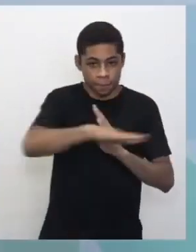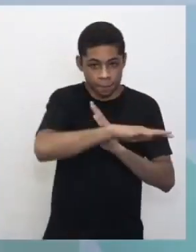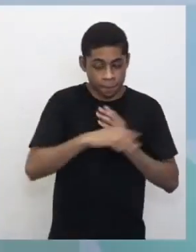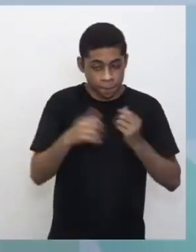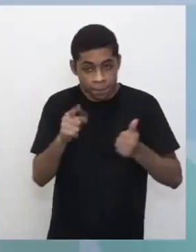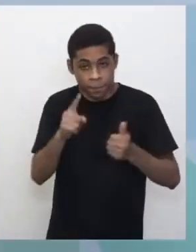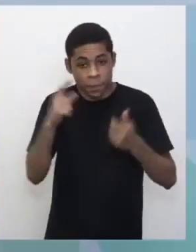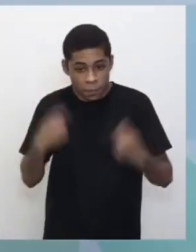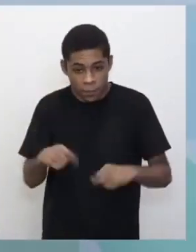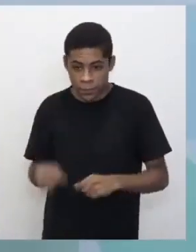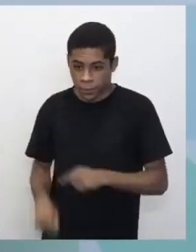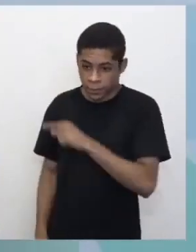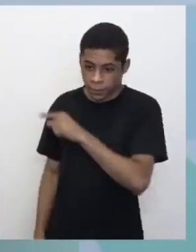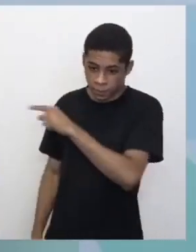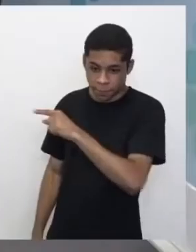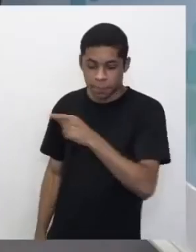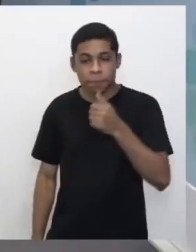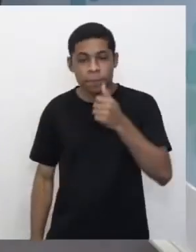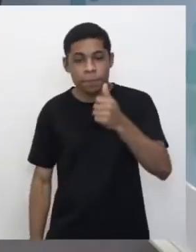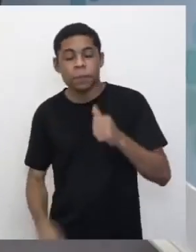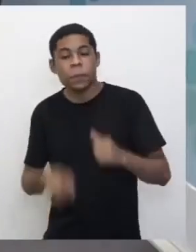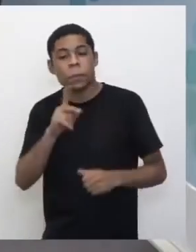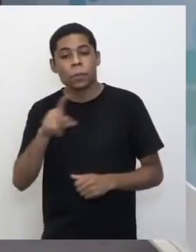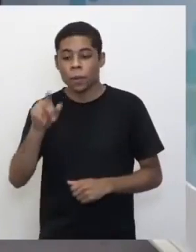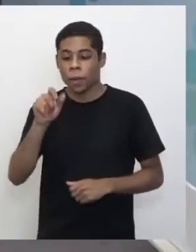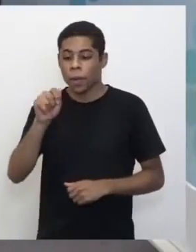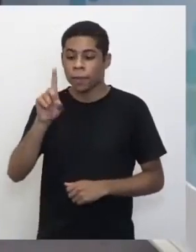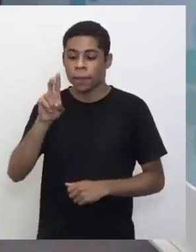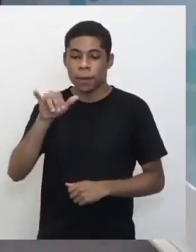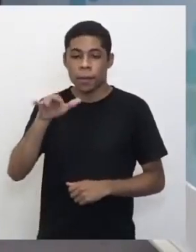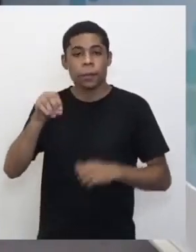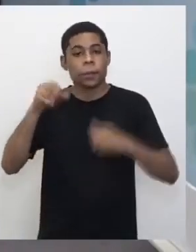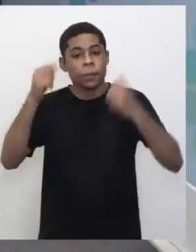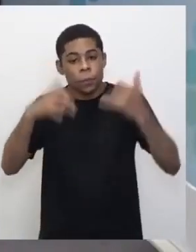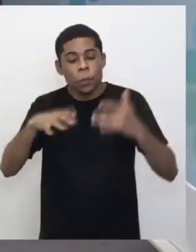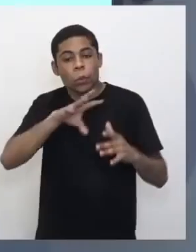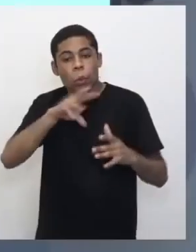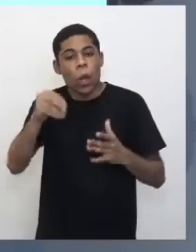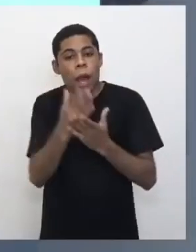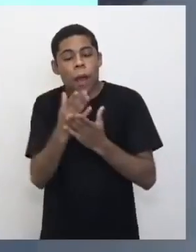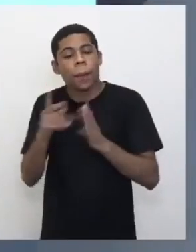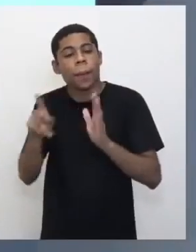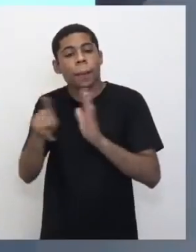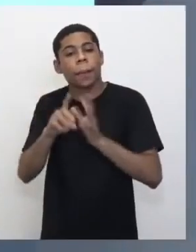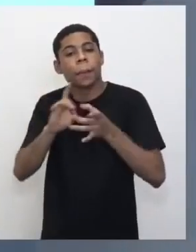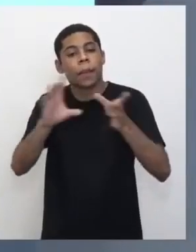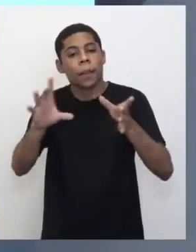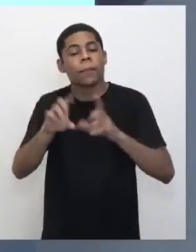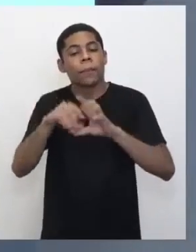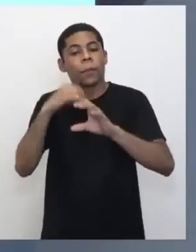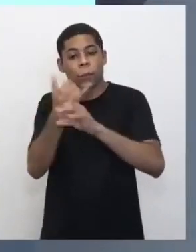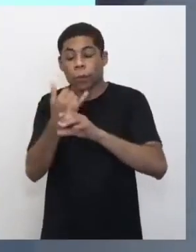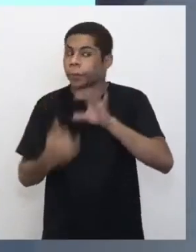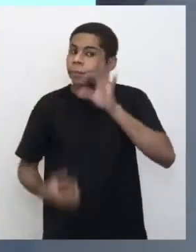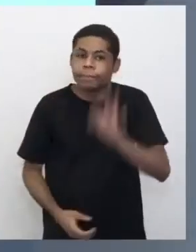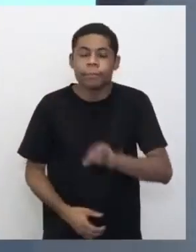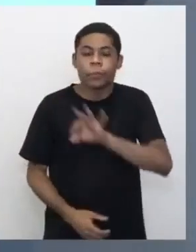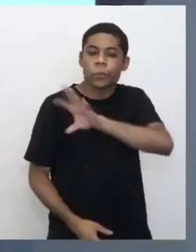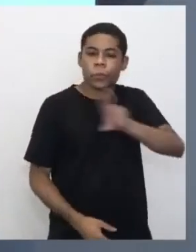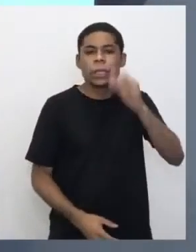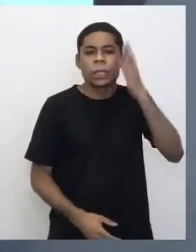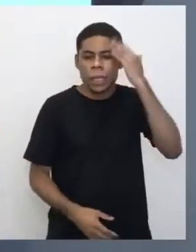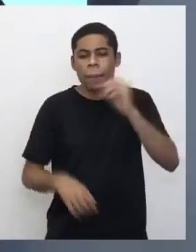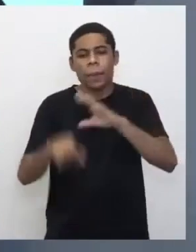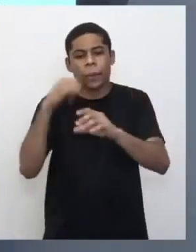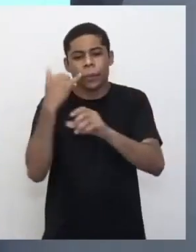você vai precisar disso aqui. Falou? Ó, o professor Adriano falou, as aulas também estarão disponíveis no YouTube, todas estão lá, A gente sabe que no YouTube é um pouquinho